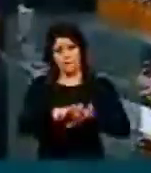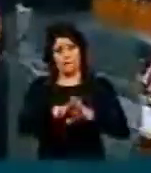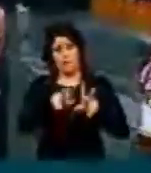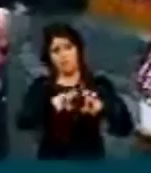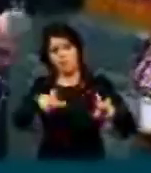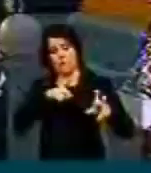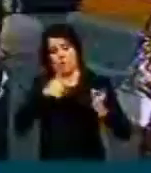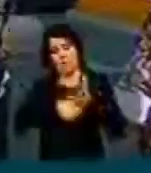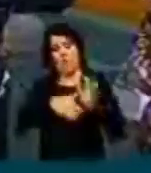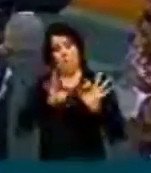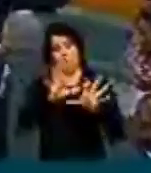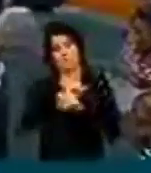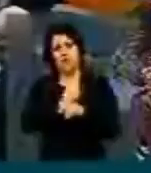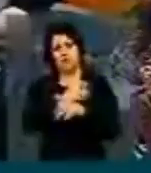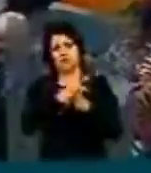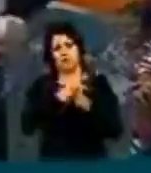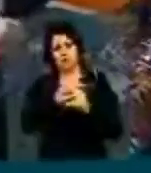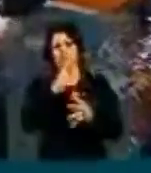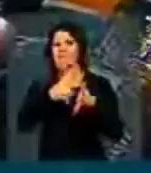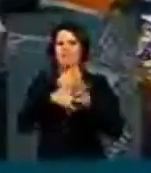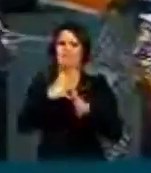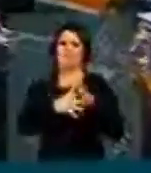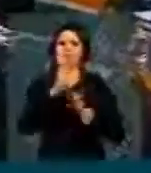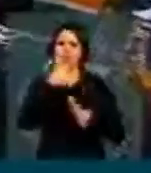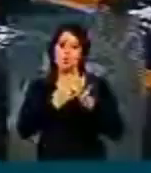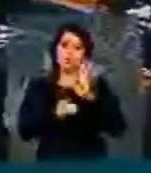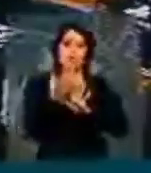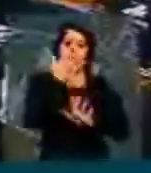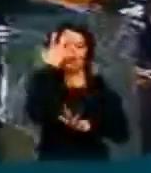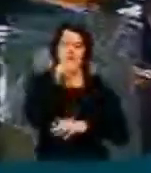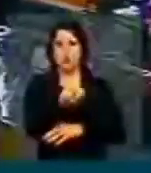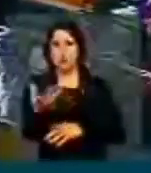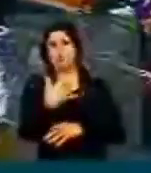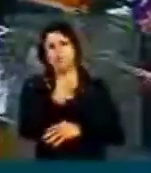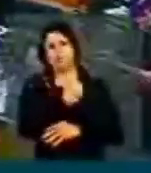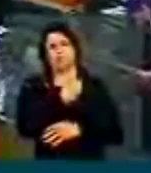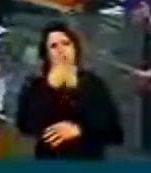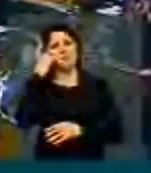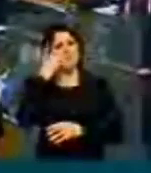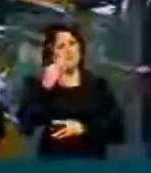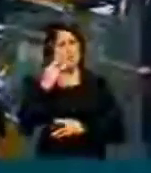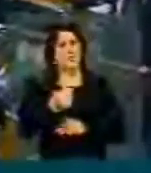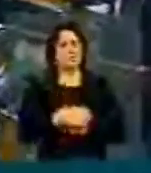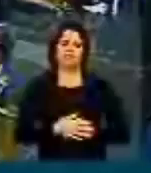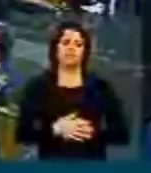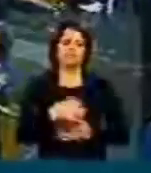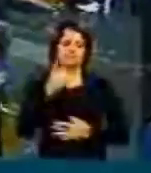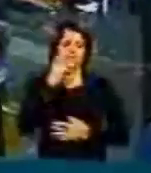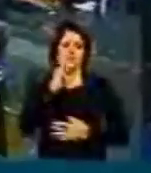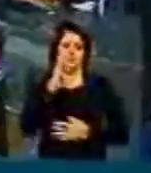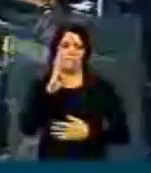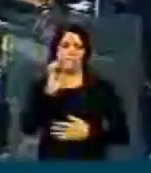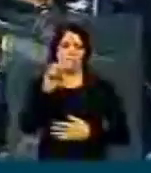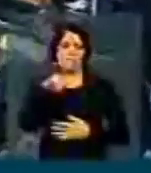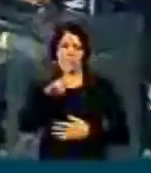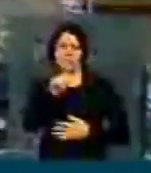contam para efeito de cora. Isso impede o alcance do cora em apreciação da proposição. Certo. Deputado do Bom Gás, PT do estado do Rio Grande do Sul. E